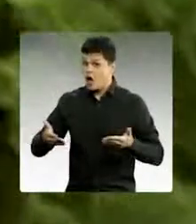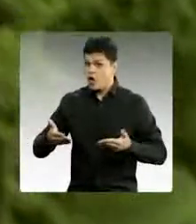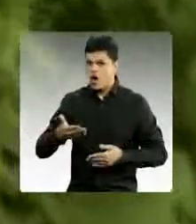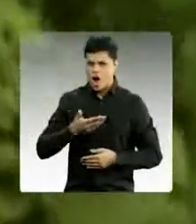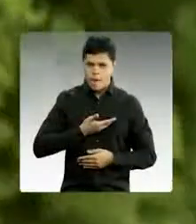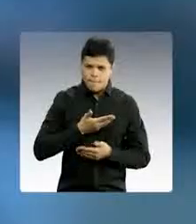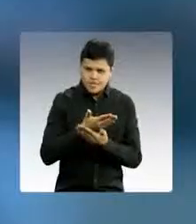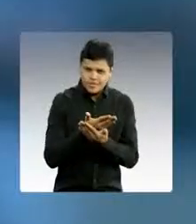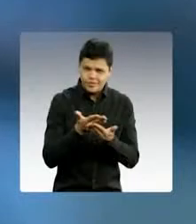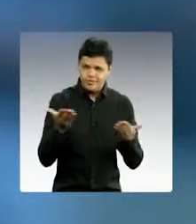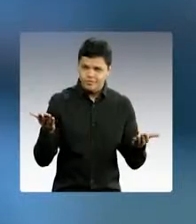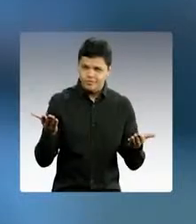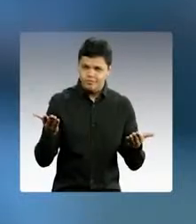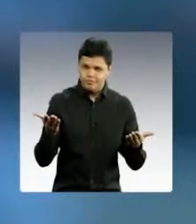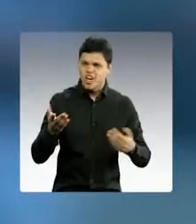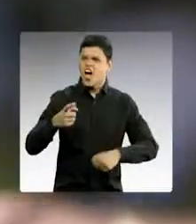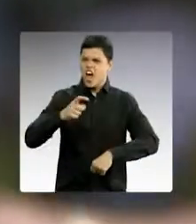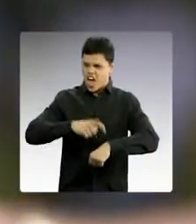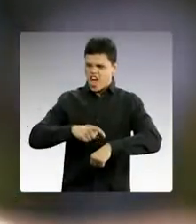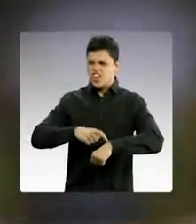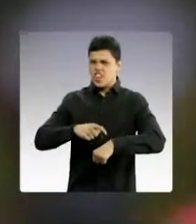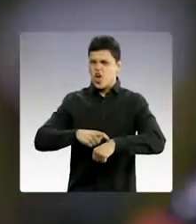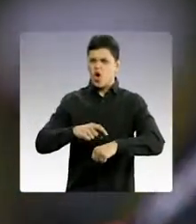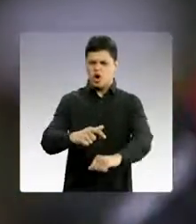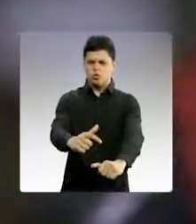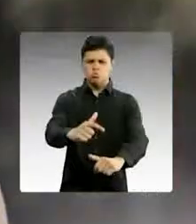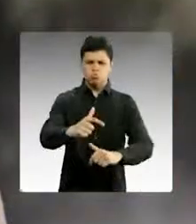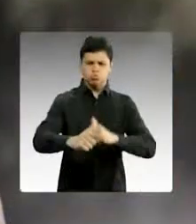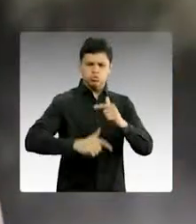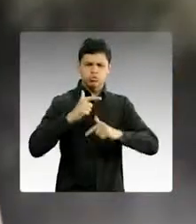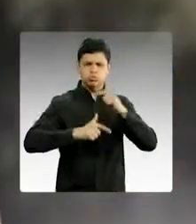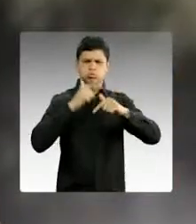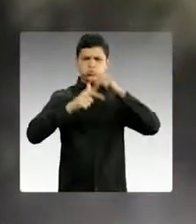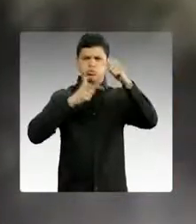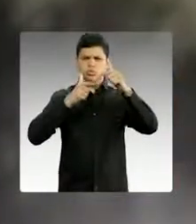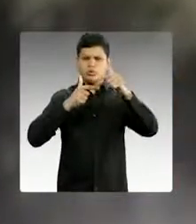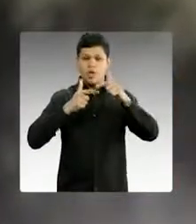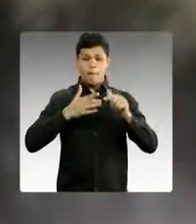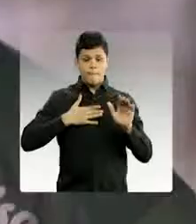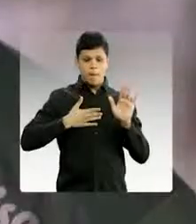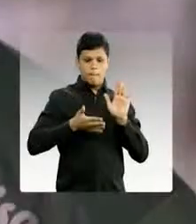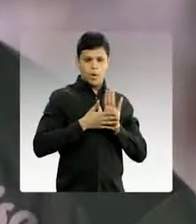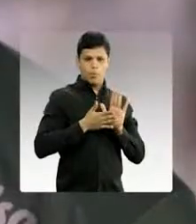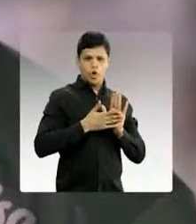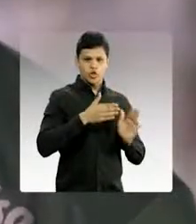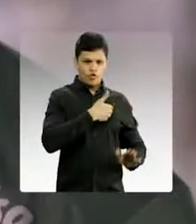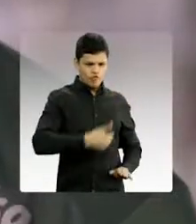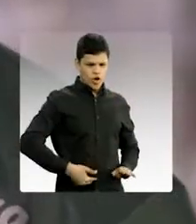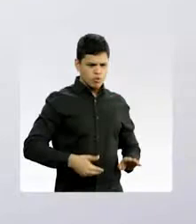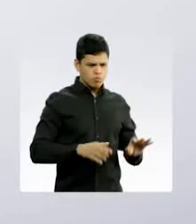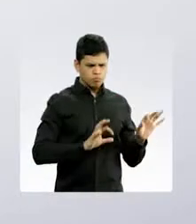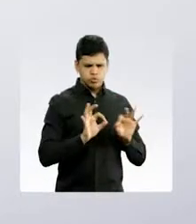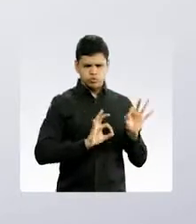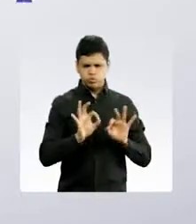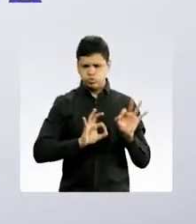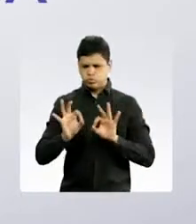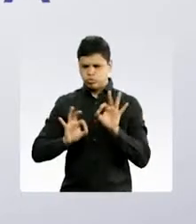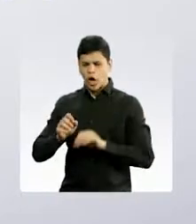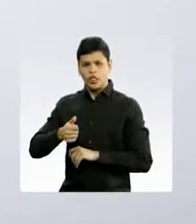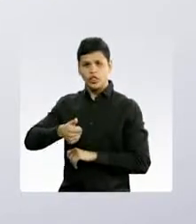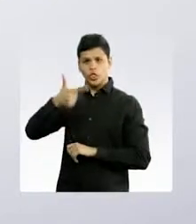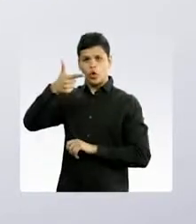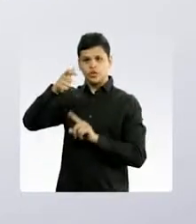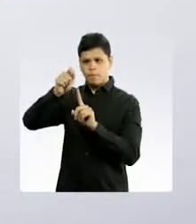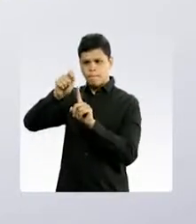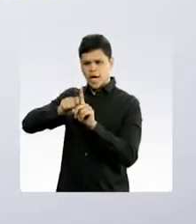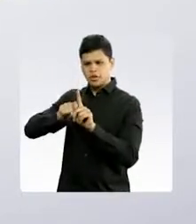Agora, meus amigos e amigas, chegou a hora da reconstrução. Minha proposta é arrumar a casa. Em